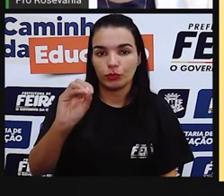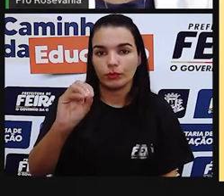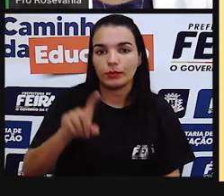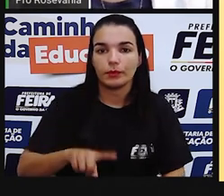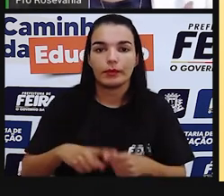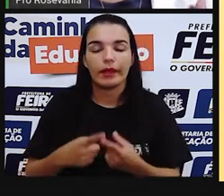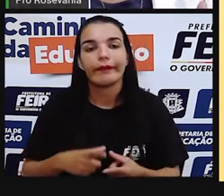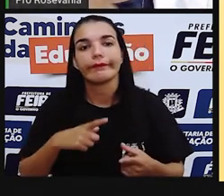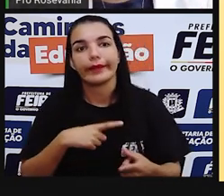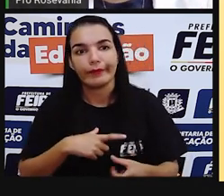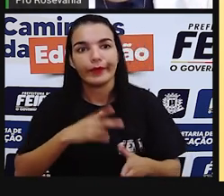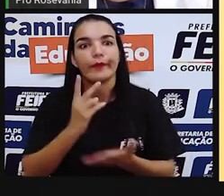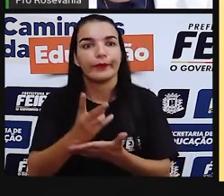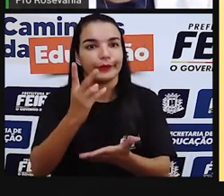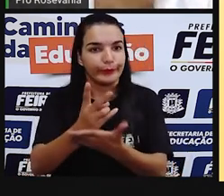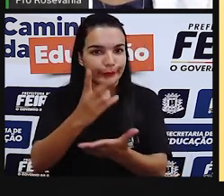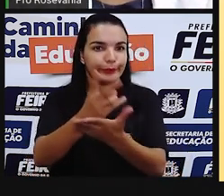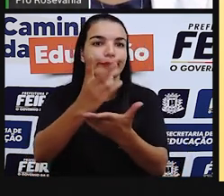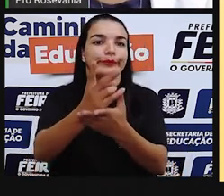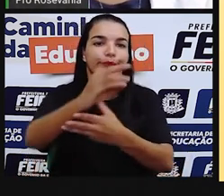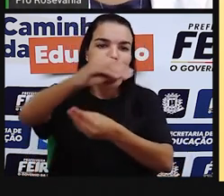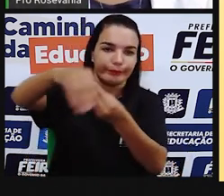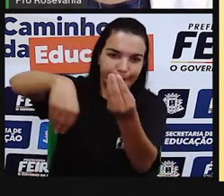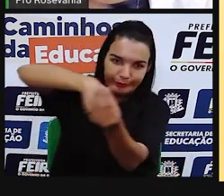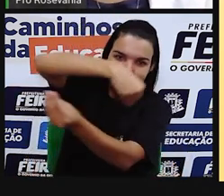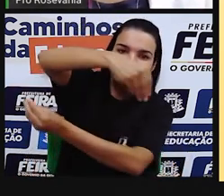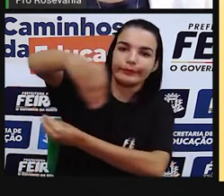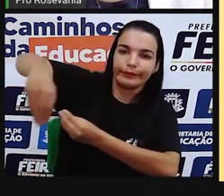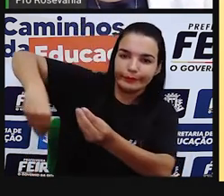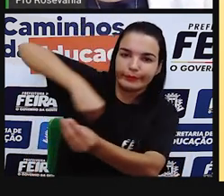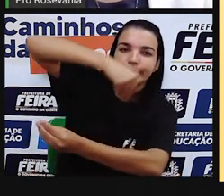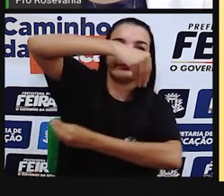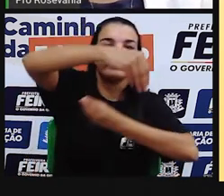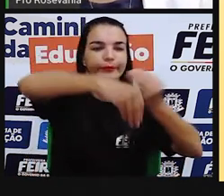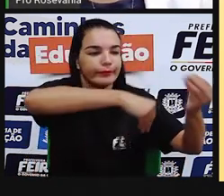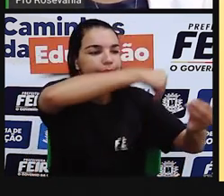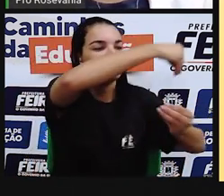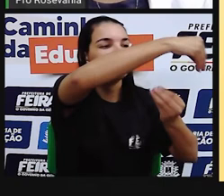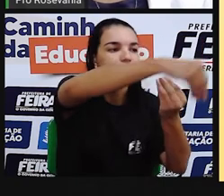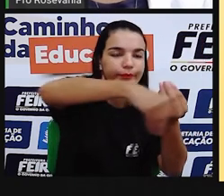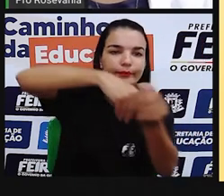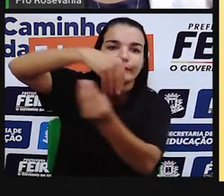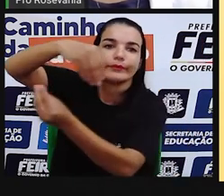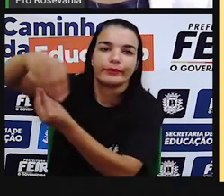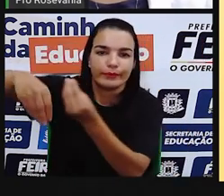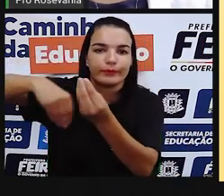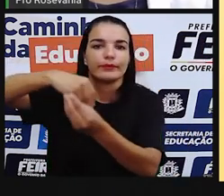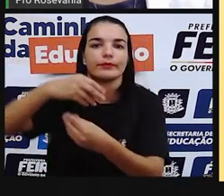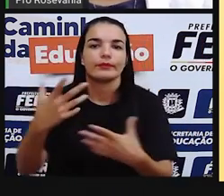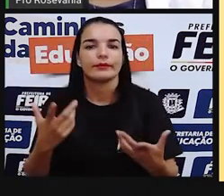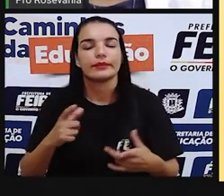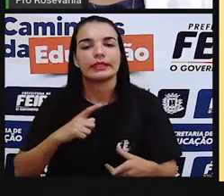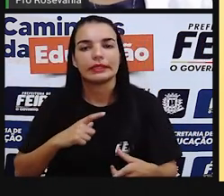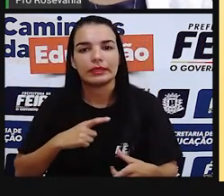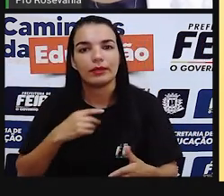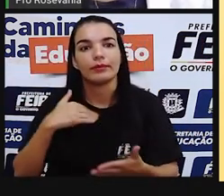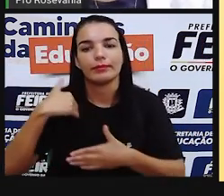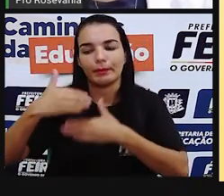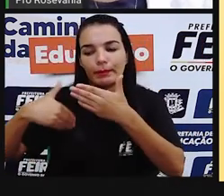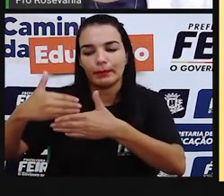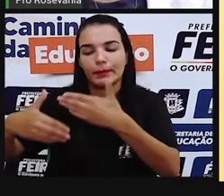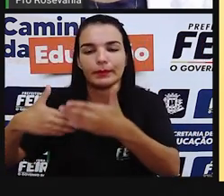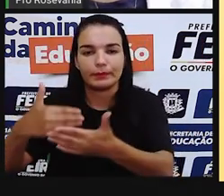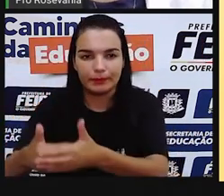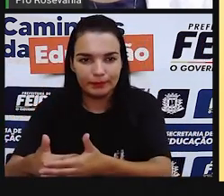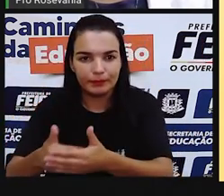mulato com os índios ou um mulato com os brancos e aqui continuava com o capulco